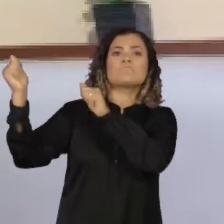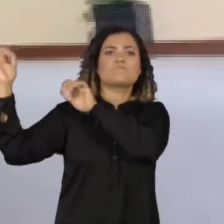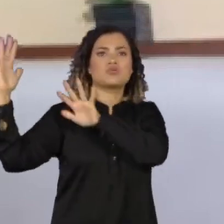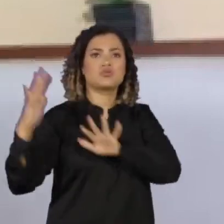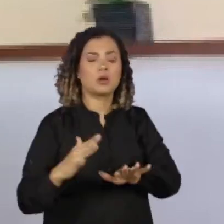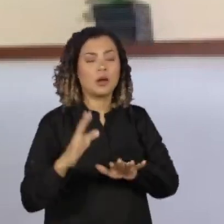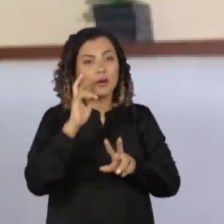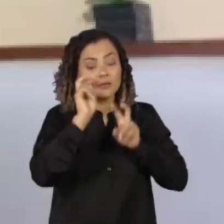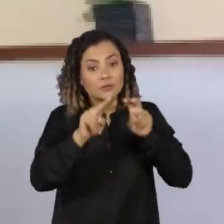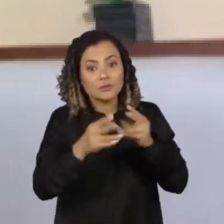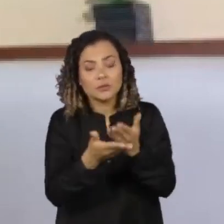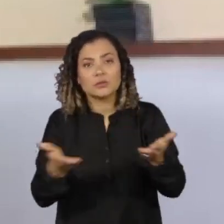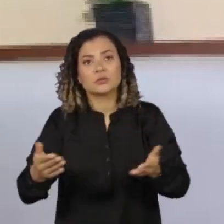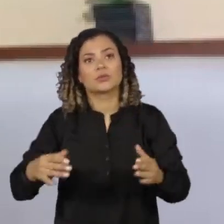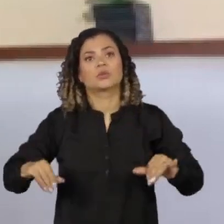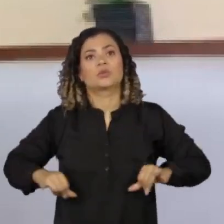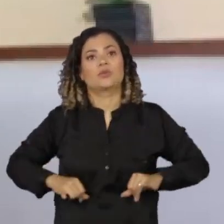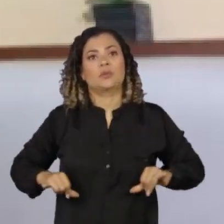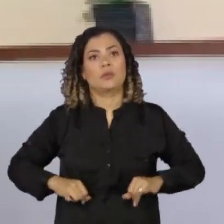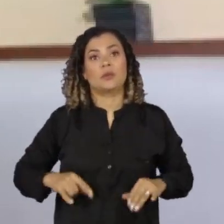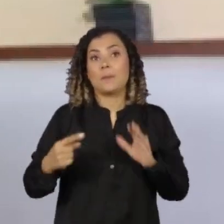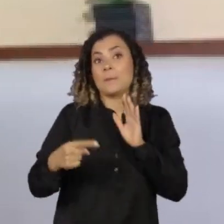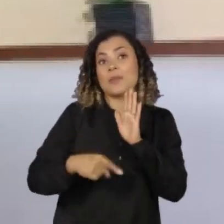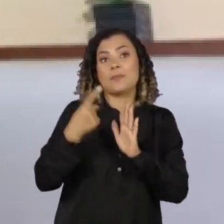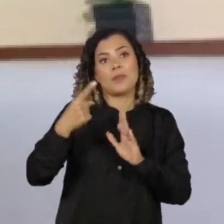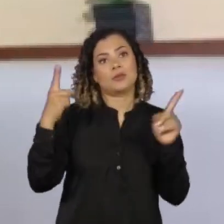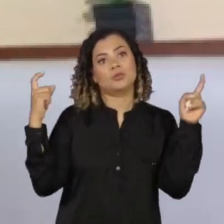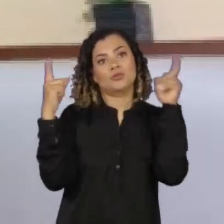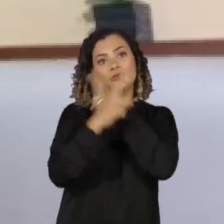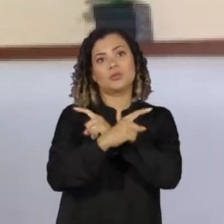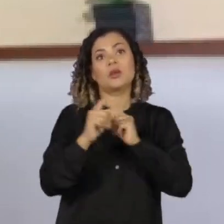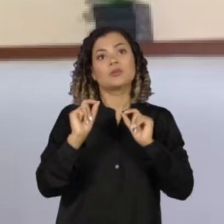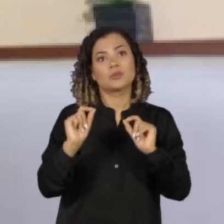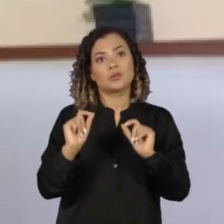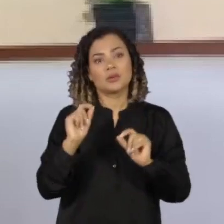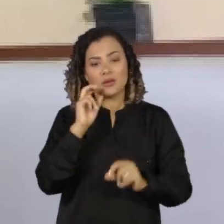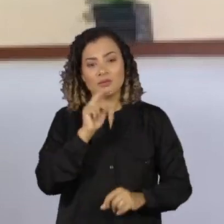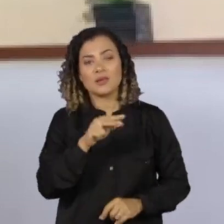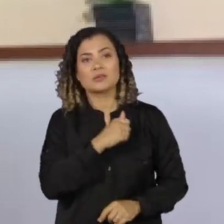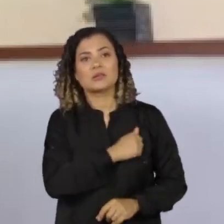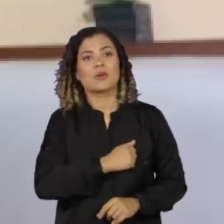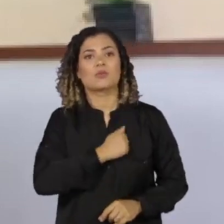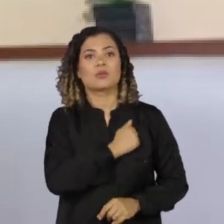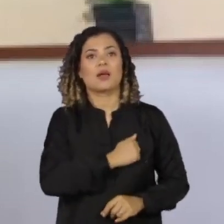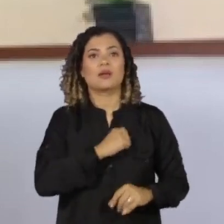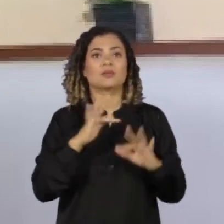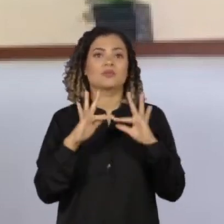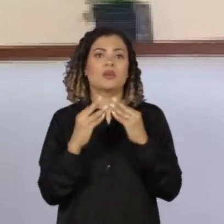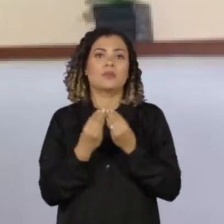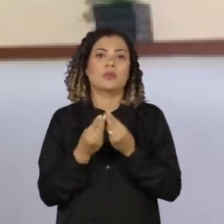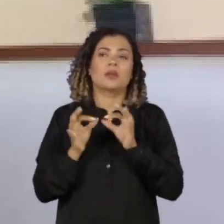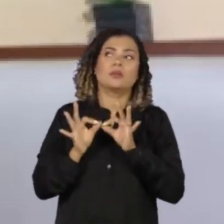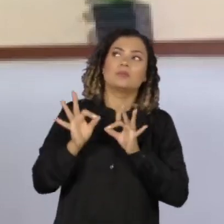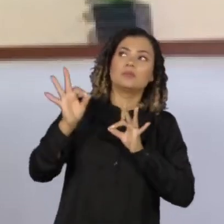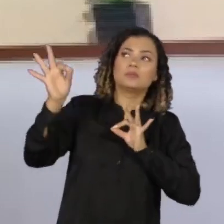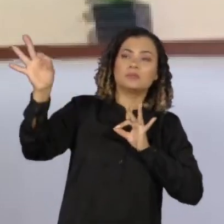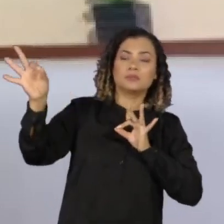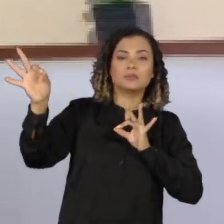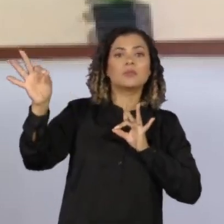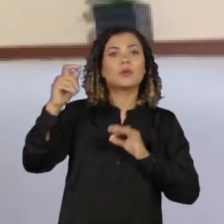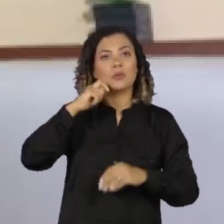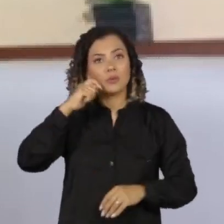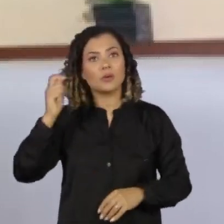sofrimento dessas pessoas. A primeira dificuldade que é a saudade e a separação das famílias que eles tinham lá na Ucrânia,